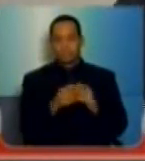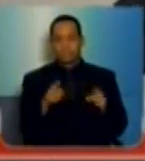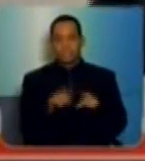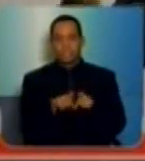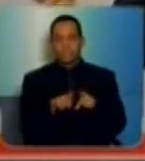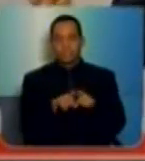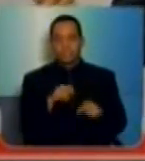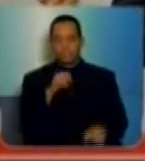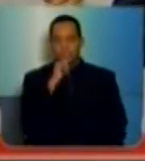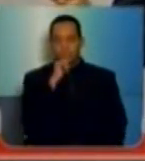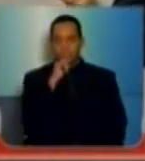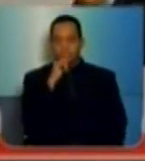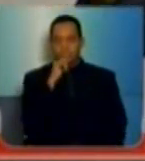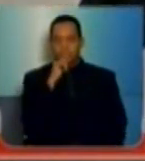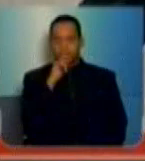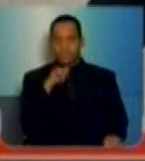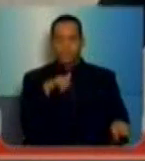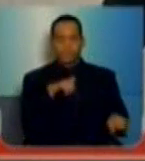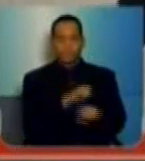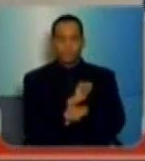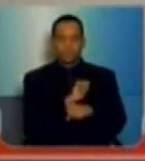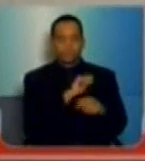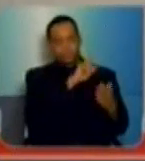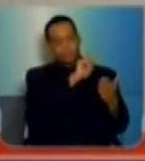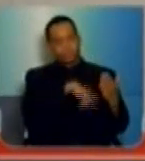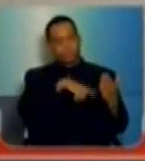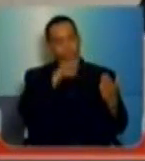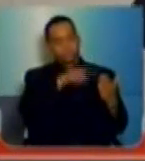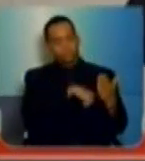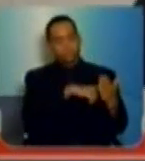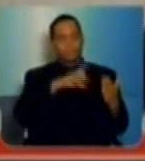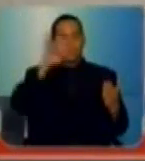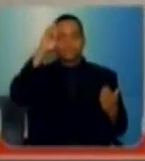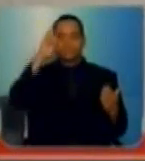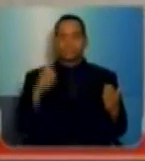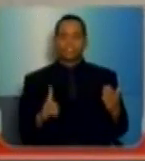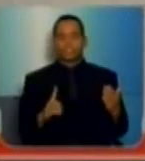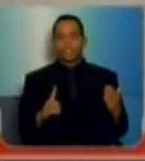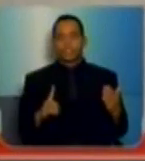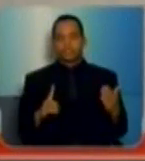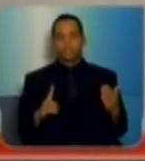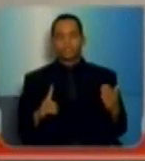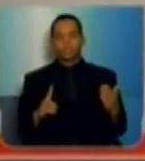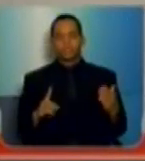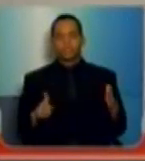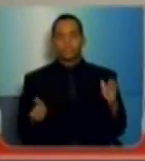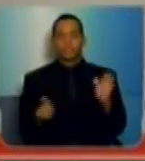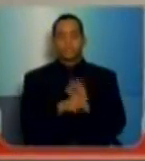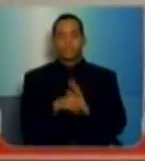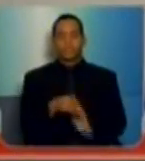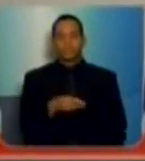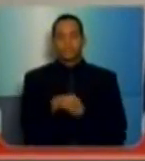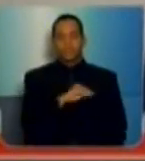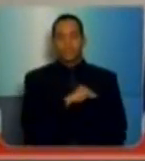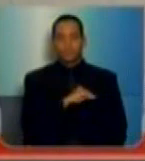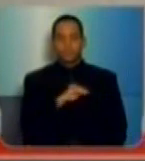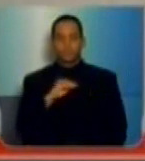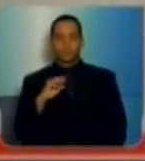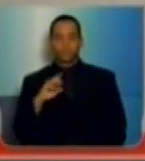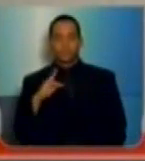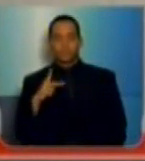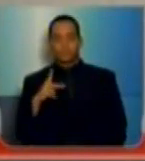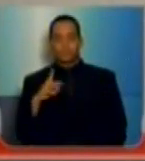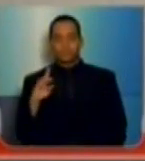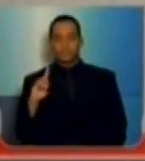abonadas, que é um direito dos professores, nesse novo modelo do pagamento do PDE,